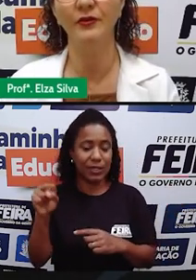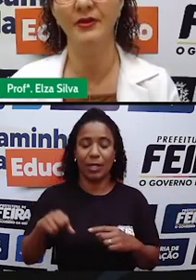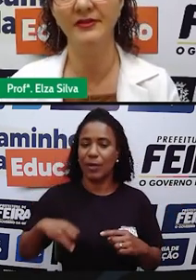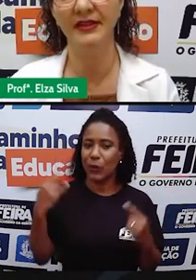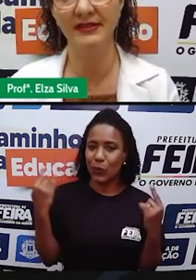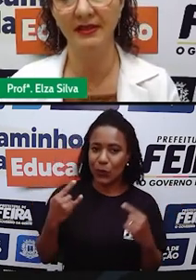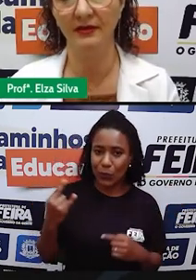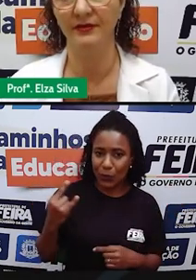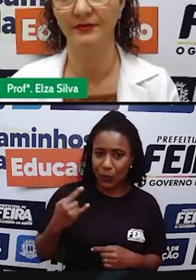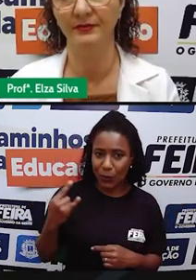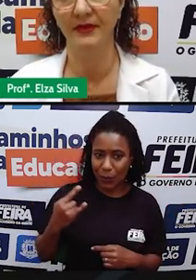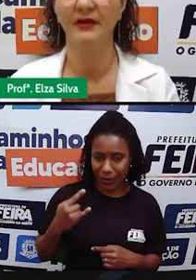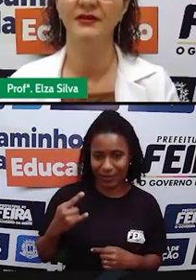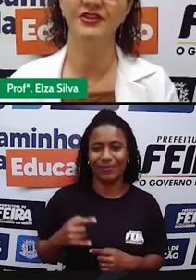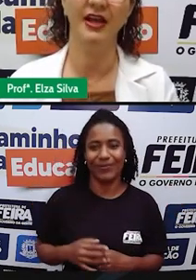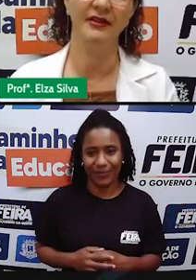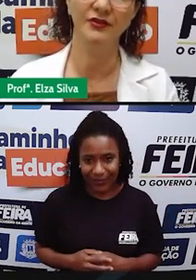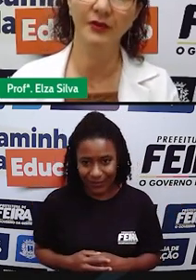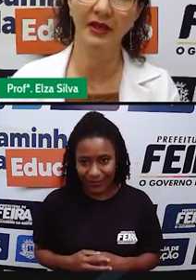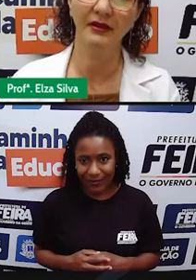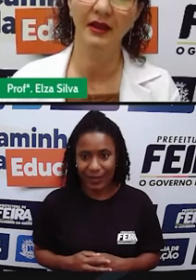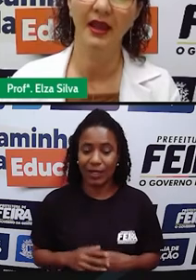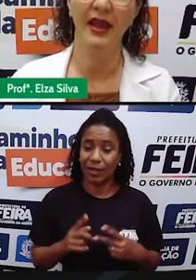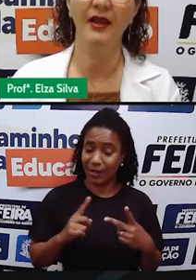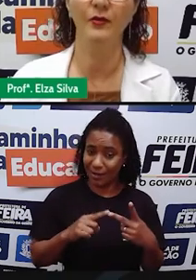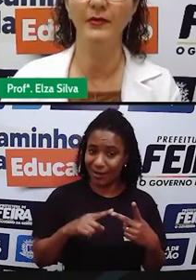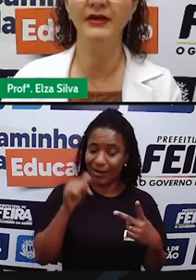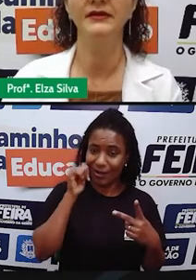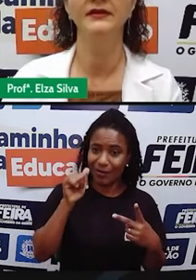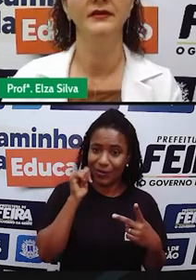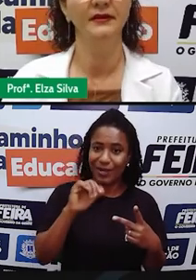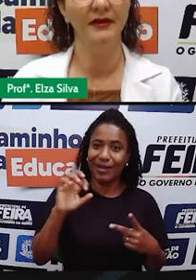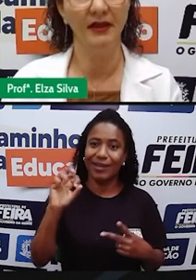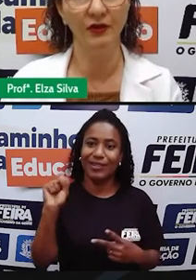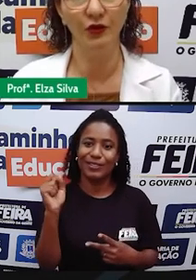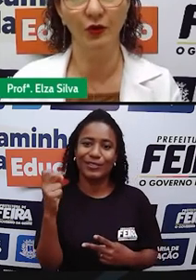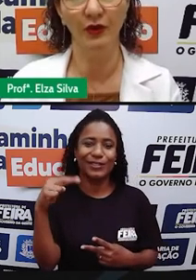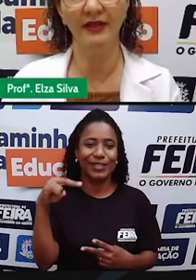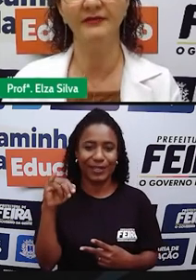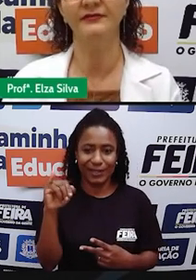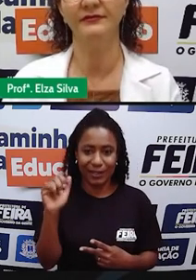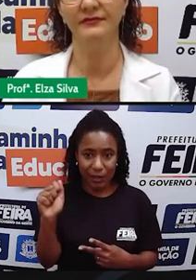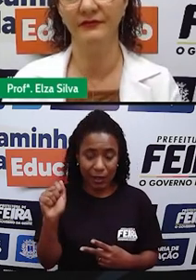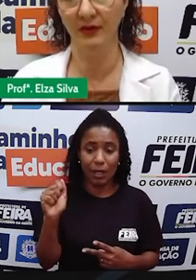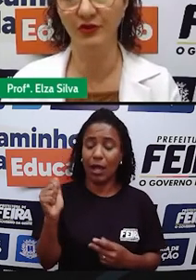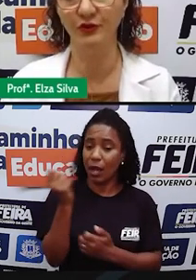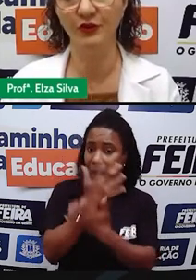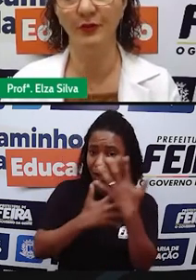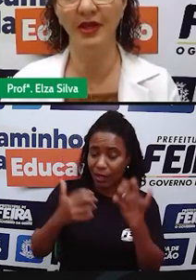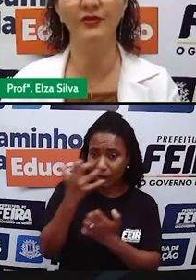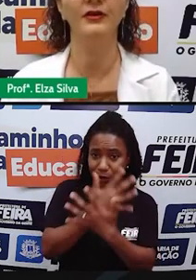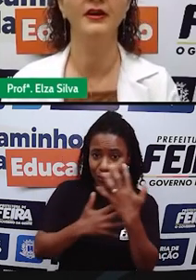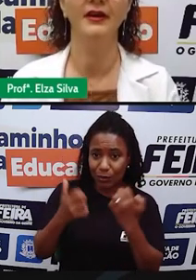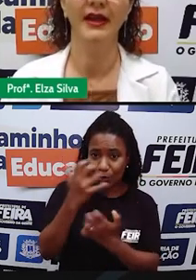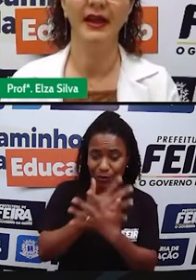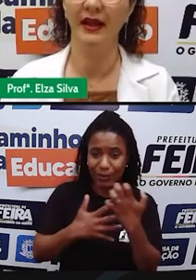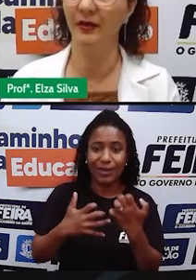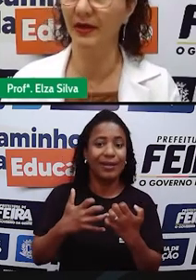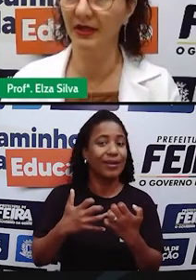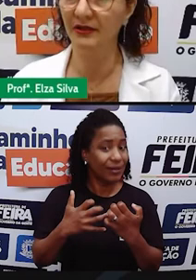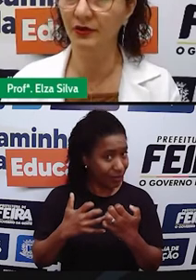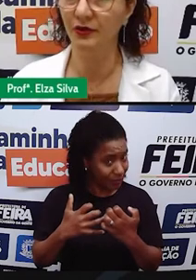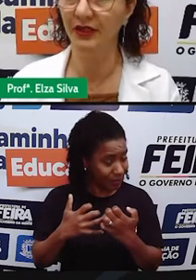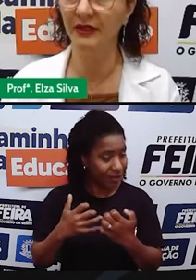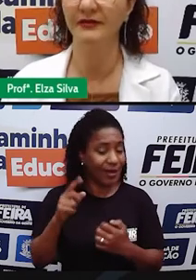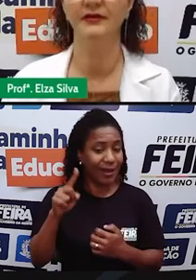Canaria Country Music Singer. China Twain é uma cantora vamos juntos comigo? Ela